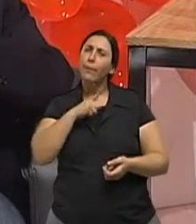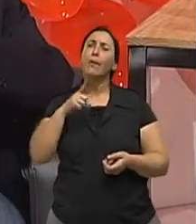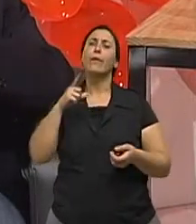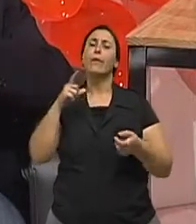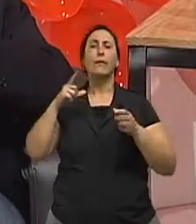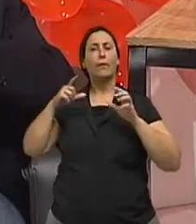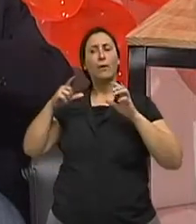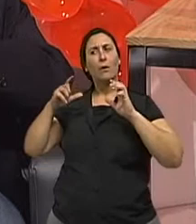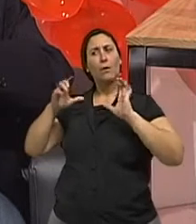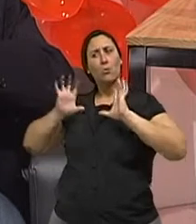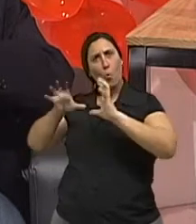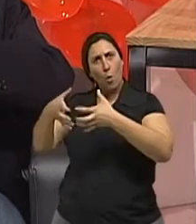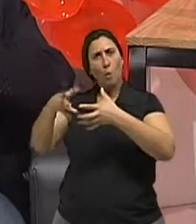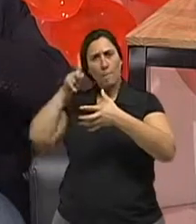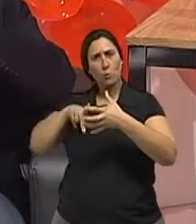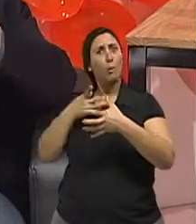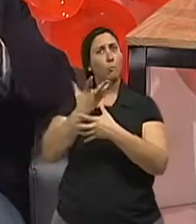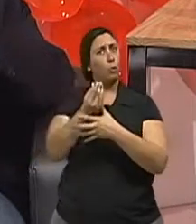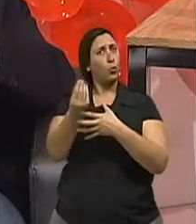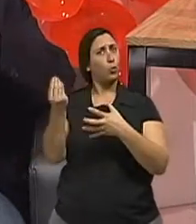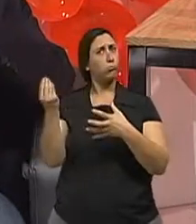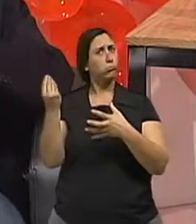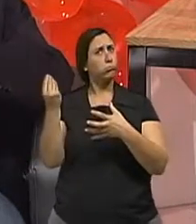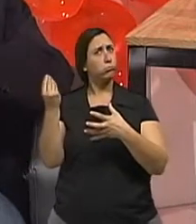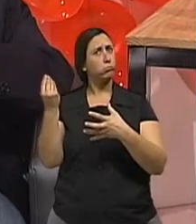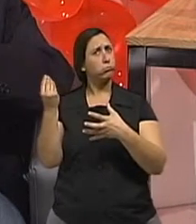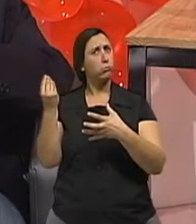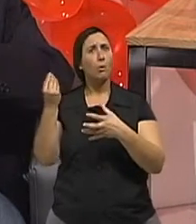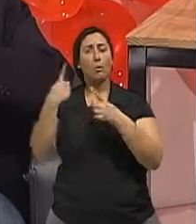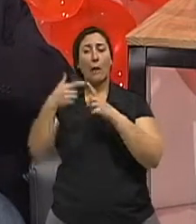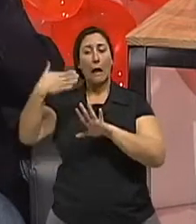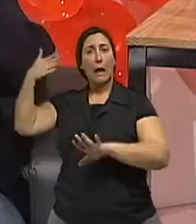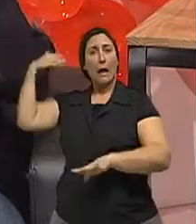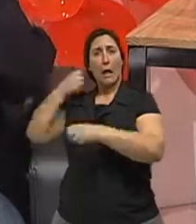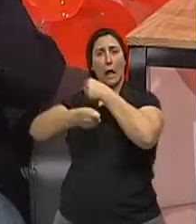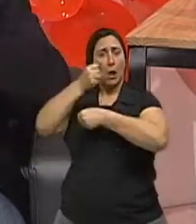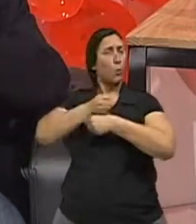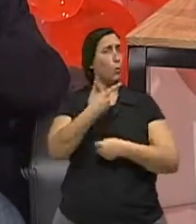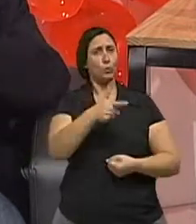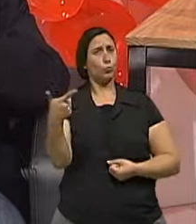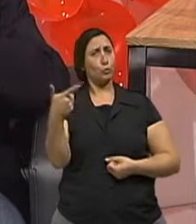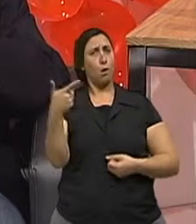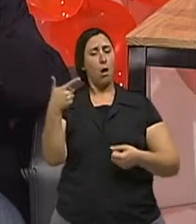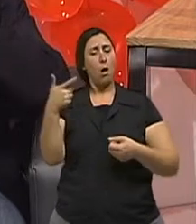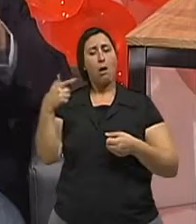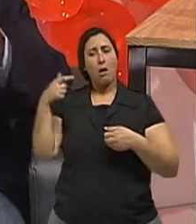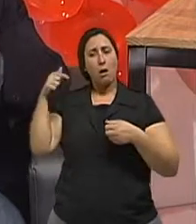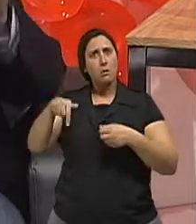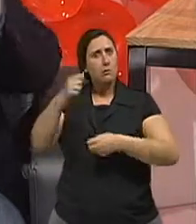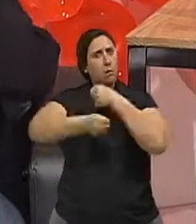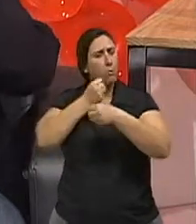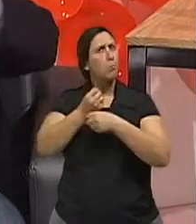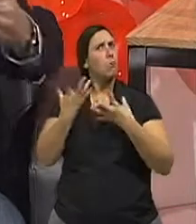pessoas se vacinando muito maior do que nos anos anteriores. No nosso, na Santa Casa de